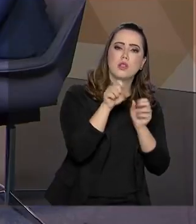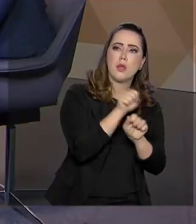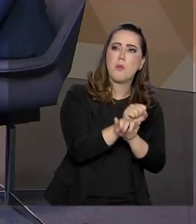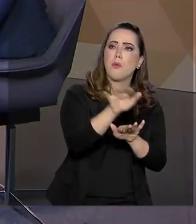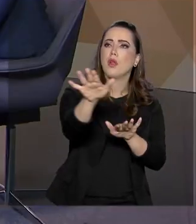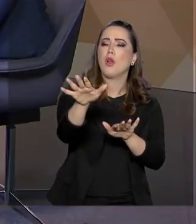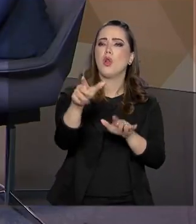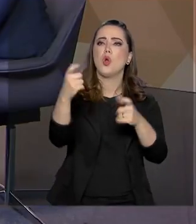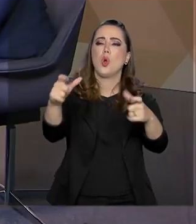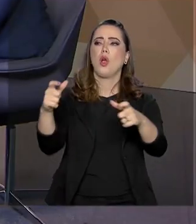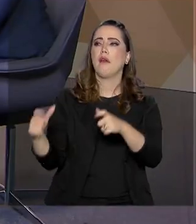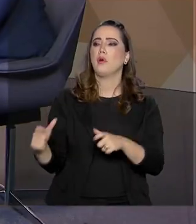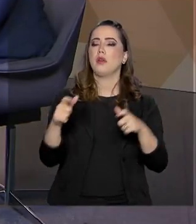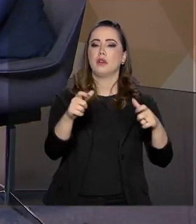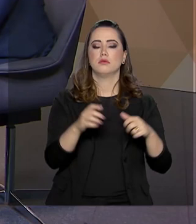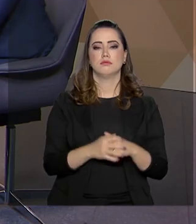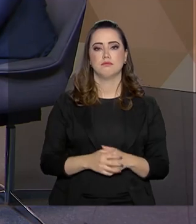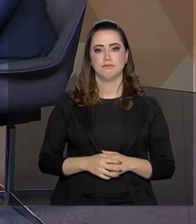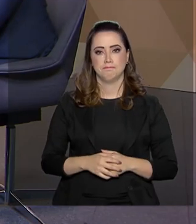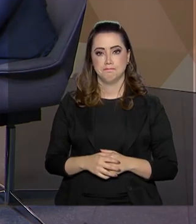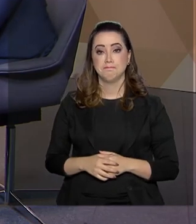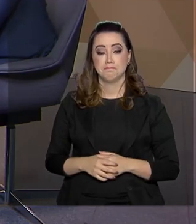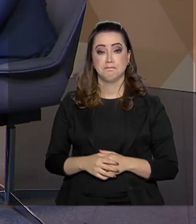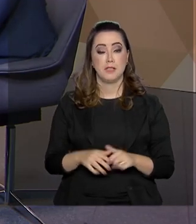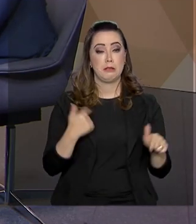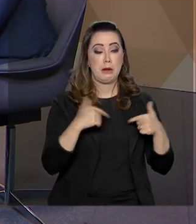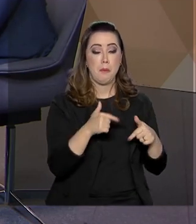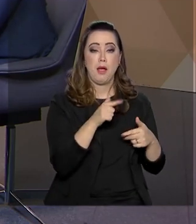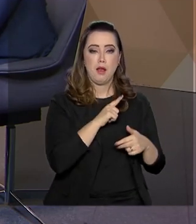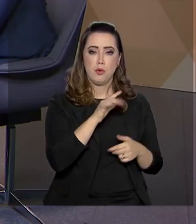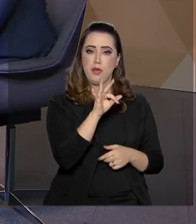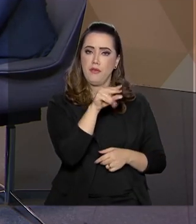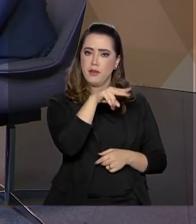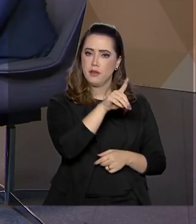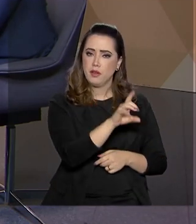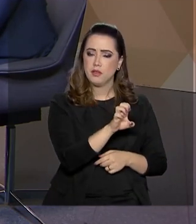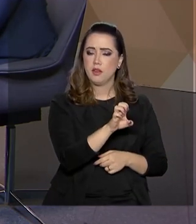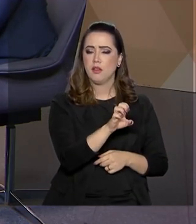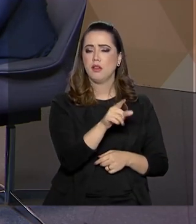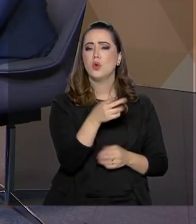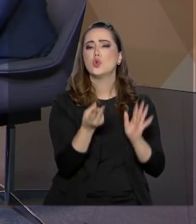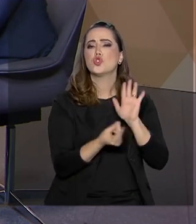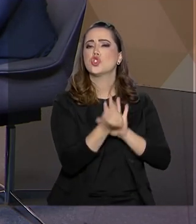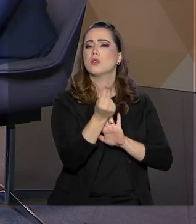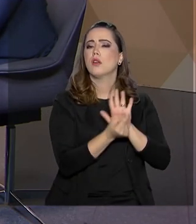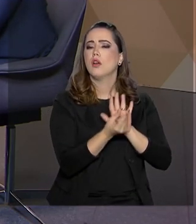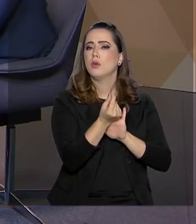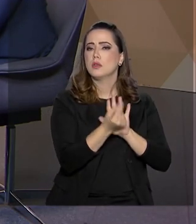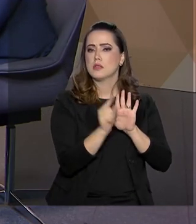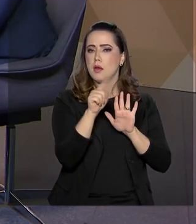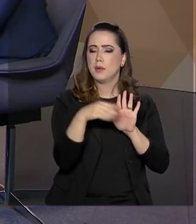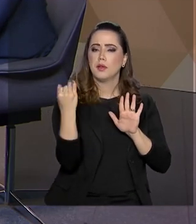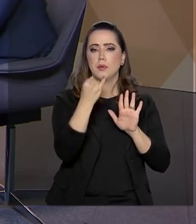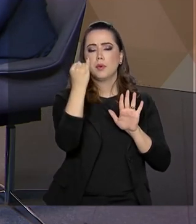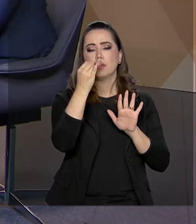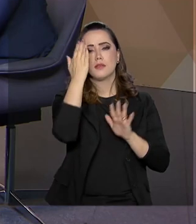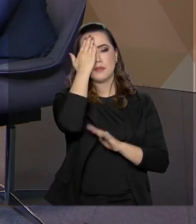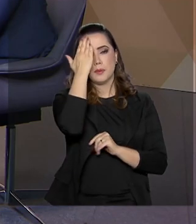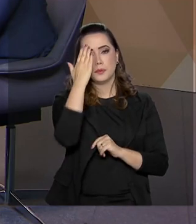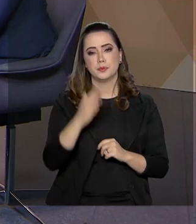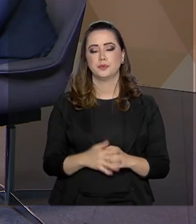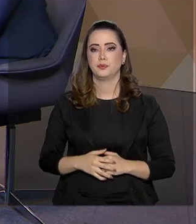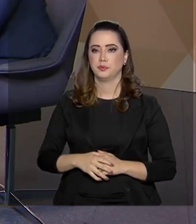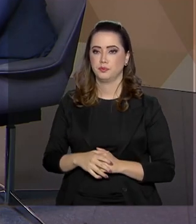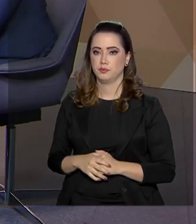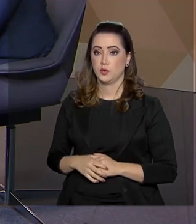Com tantas missões que o FNDE tem, essa questão dos recursos é uma questão fundamental. Orçamento da